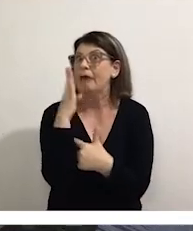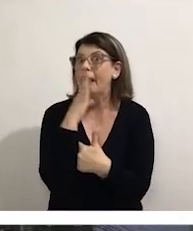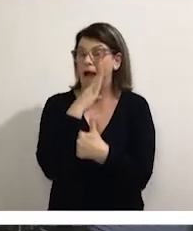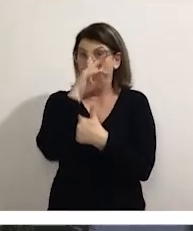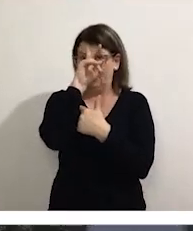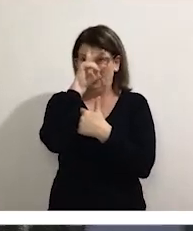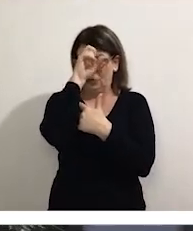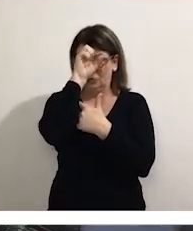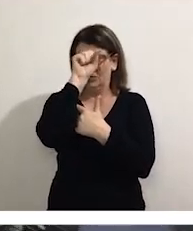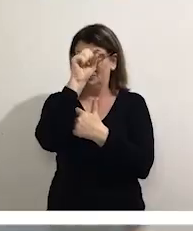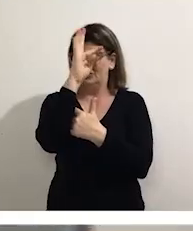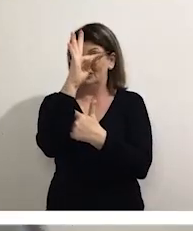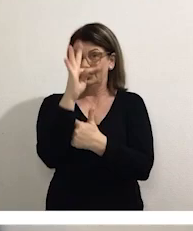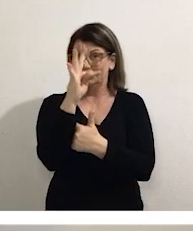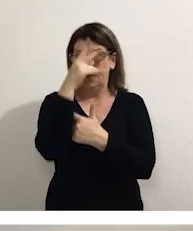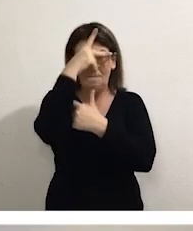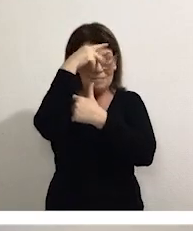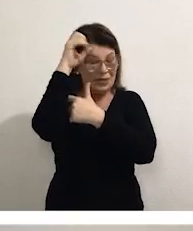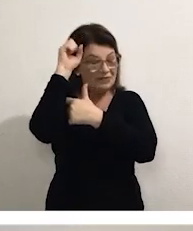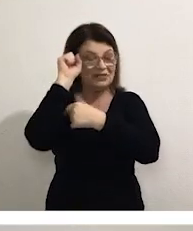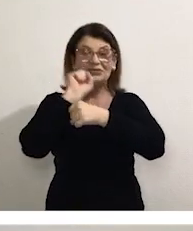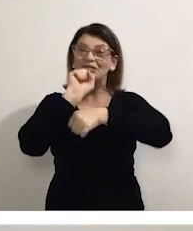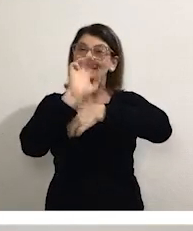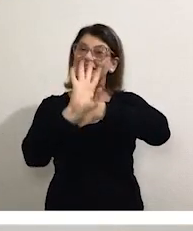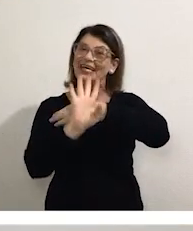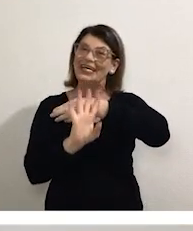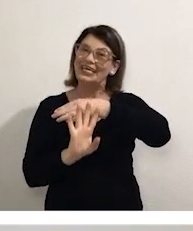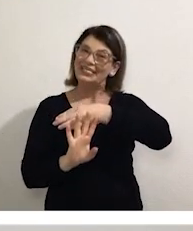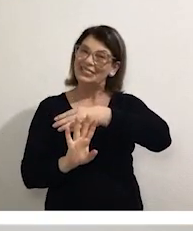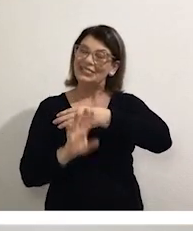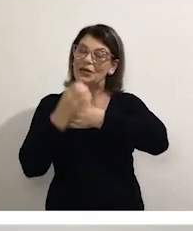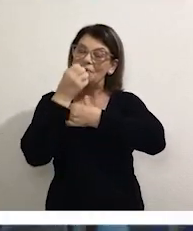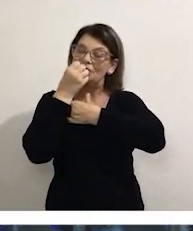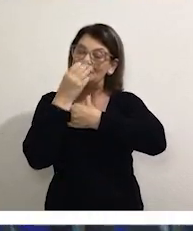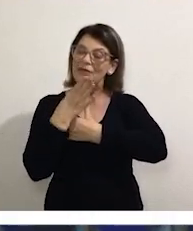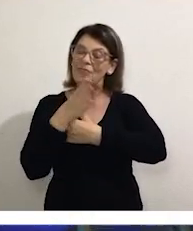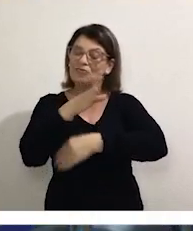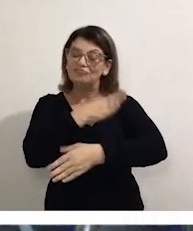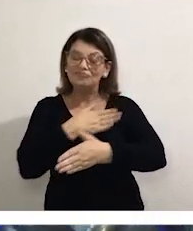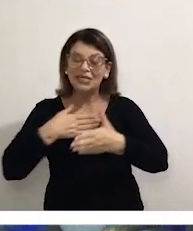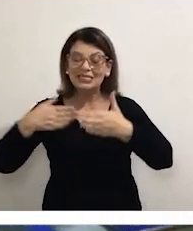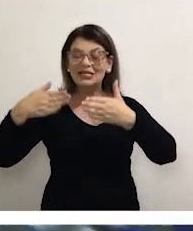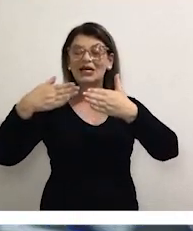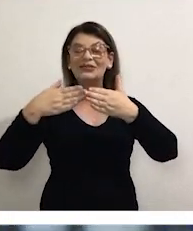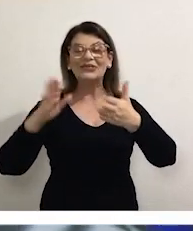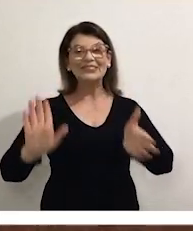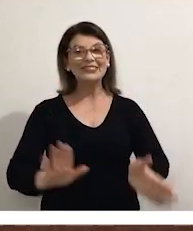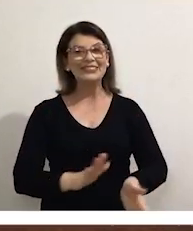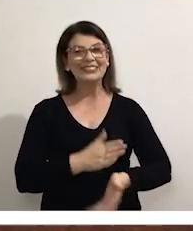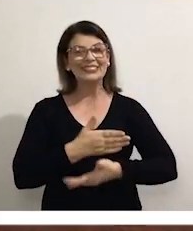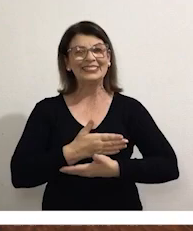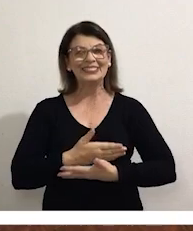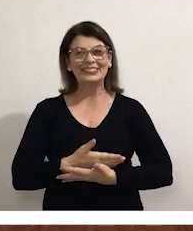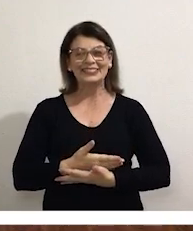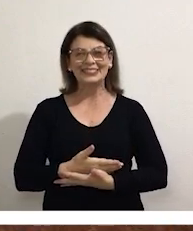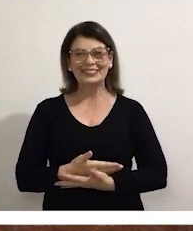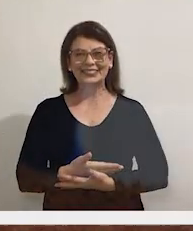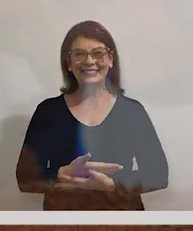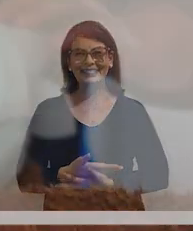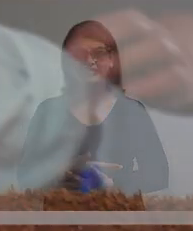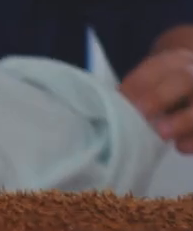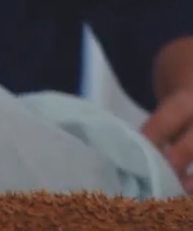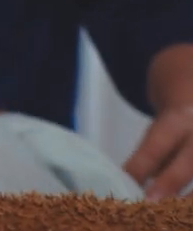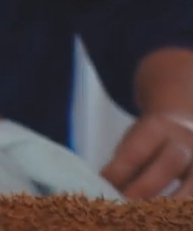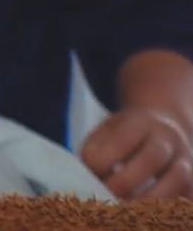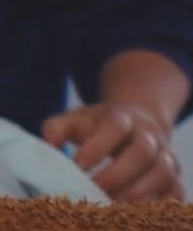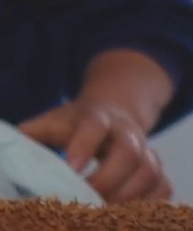Santa Terezinha. Prefeitura de Erechim. Pra ser bom, tem que ser pra todos. Legenda